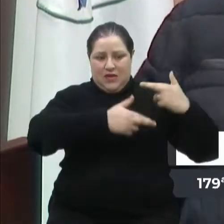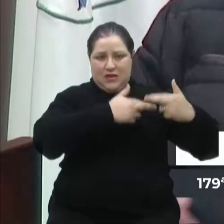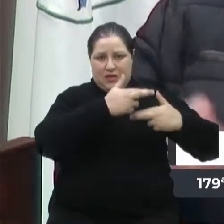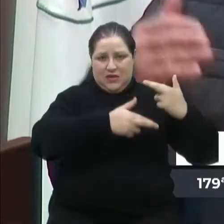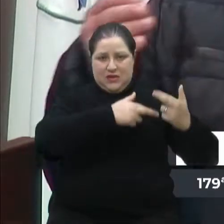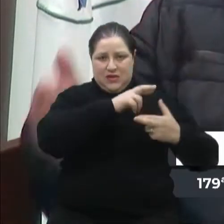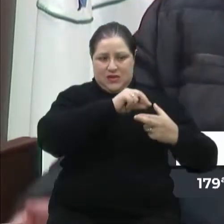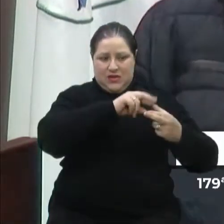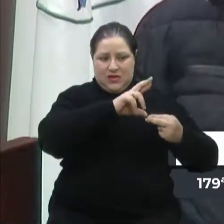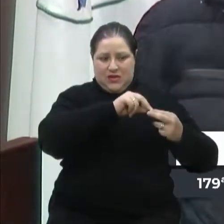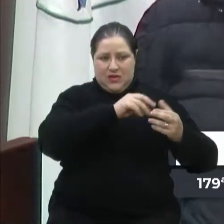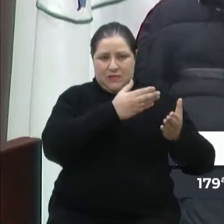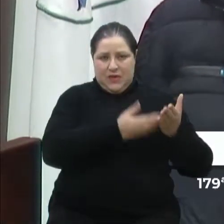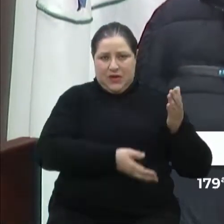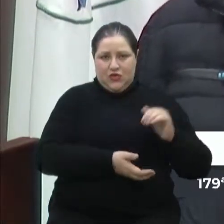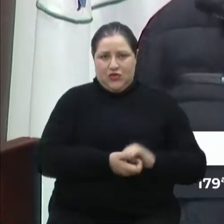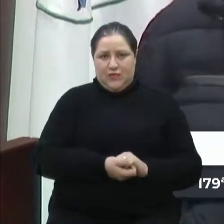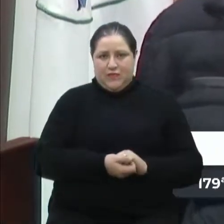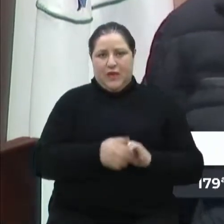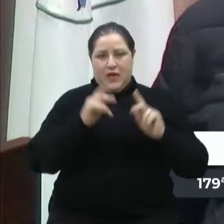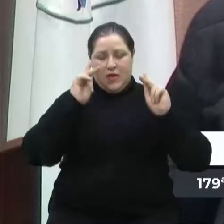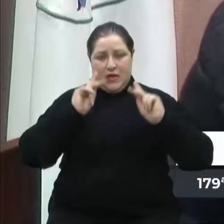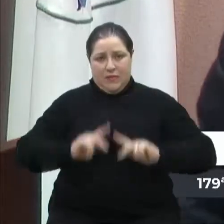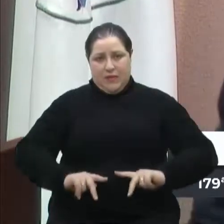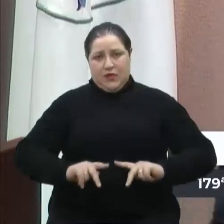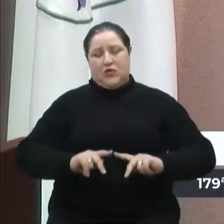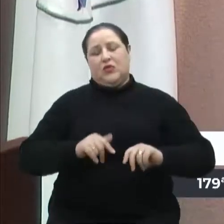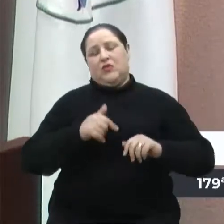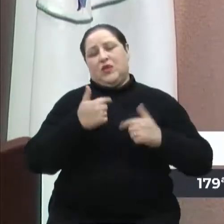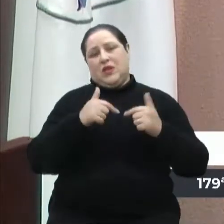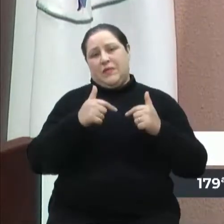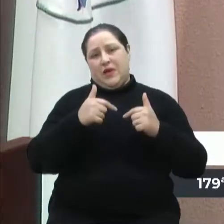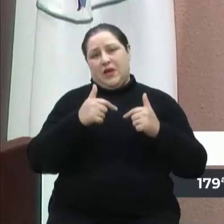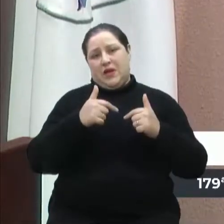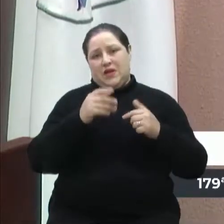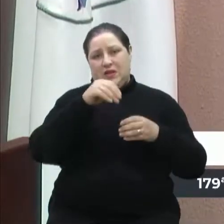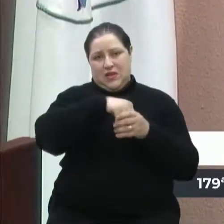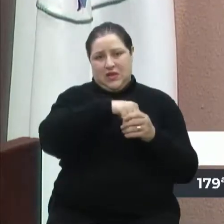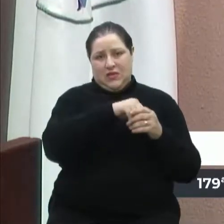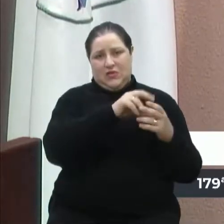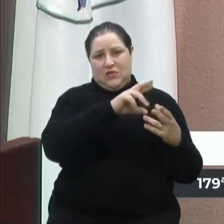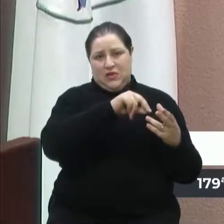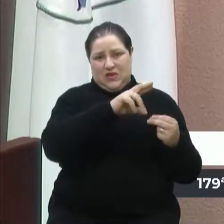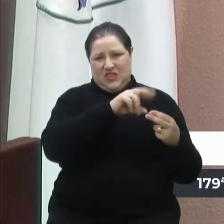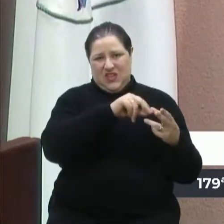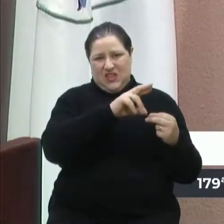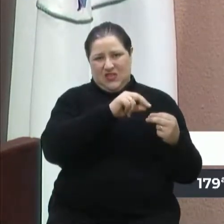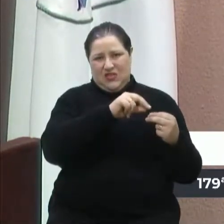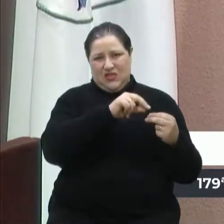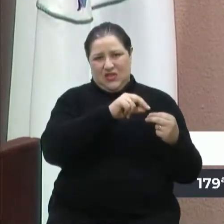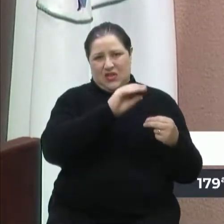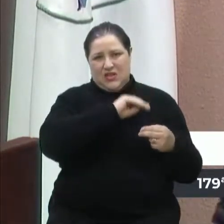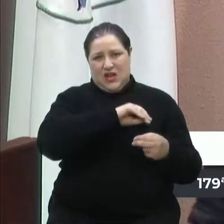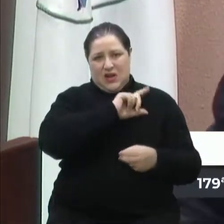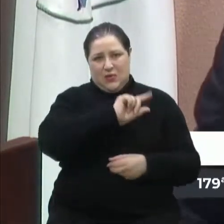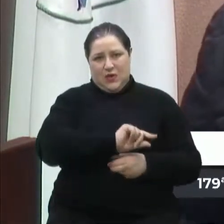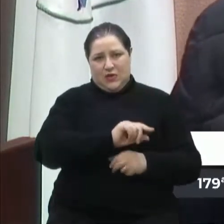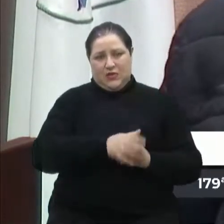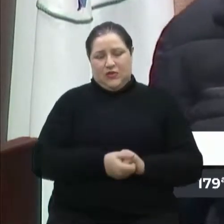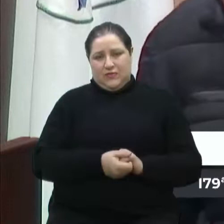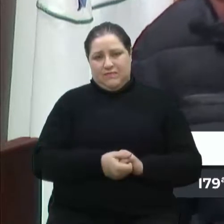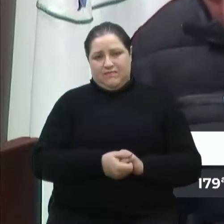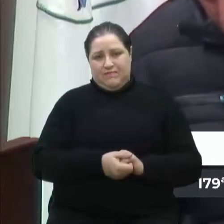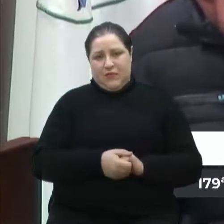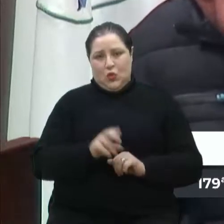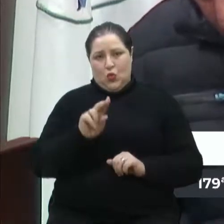os cooperativados recebem menos, é uma situação muito difícil. As roupas cheias. Então,